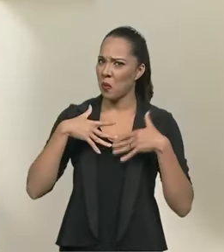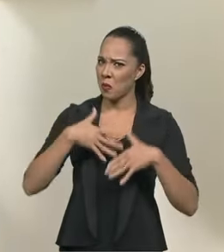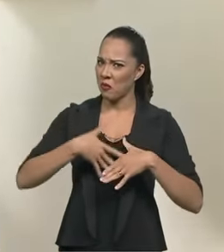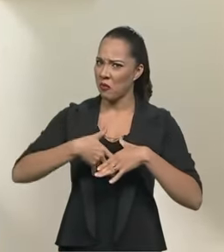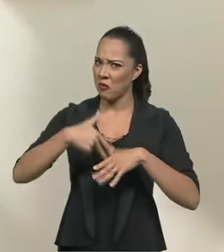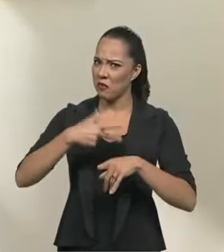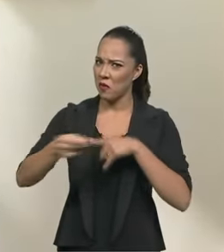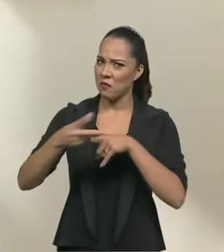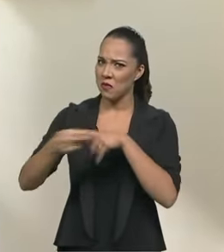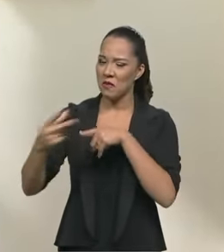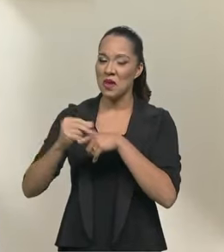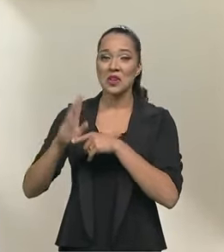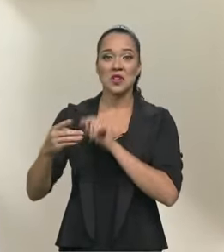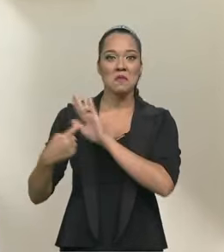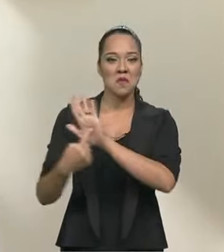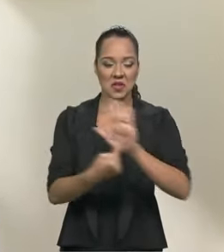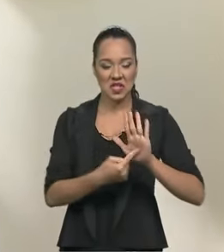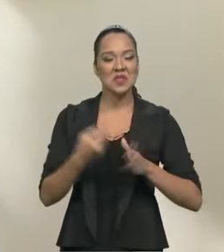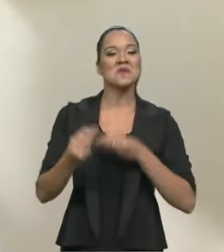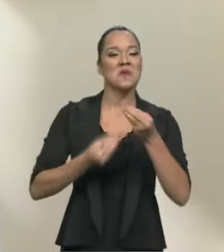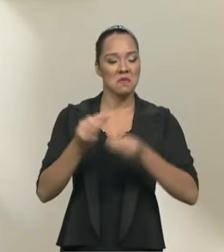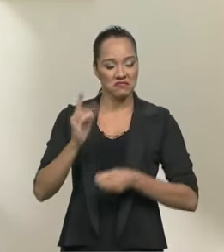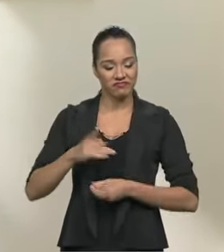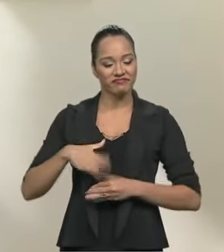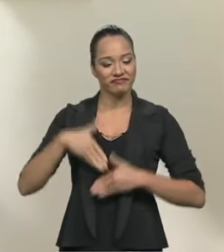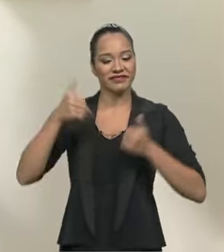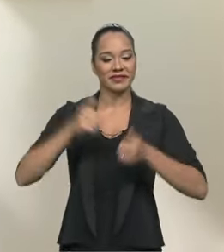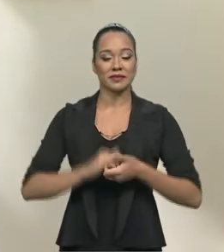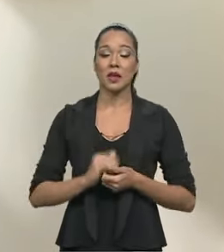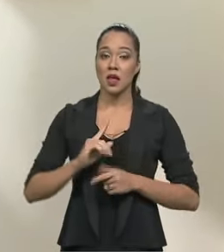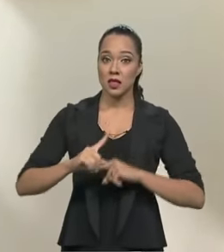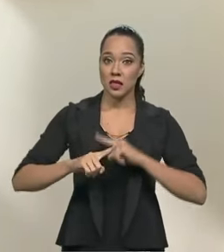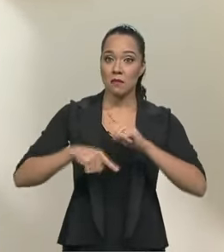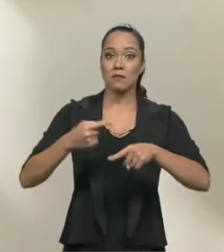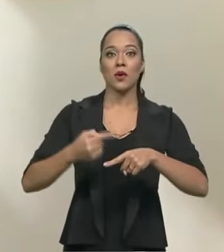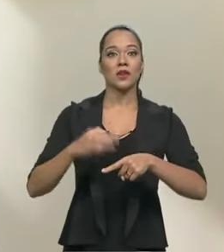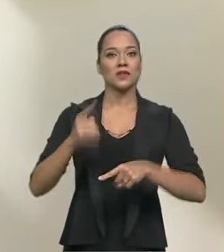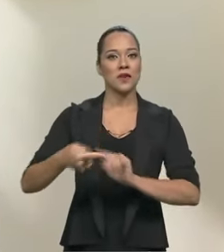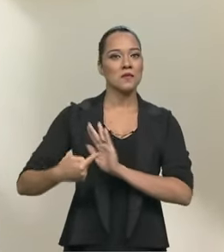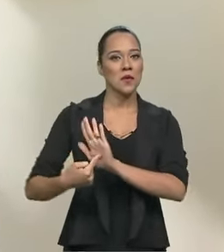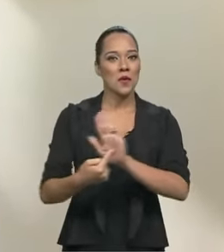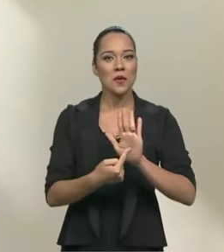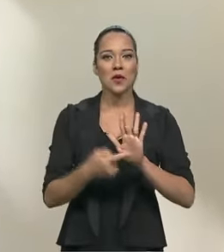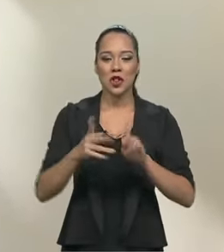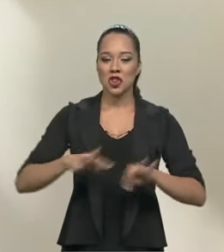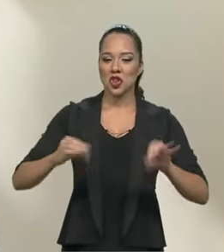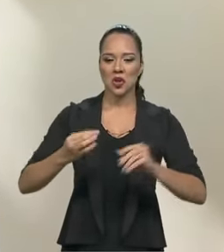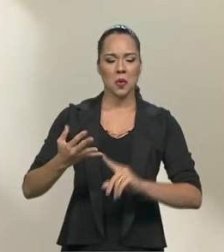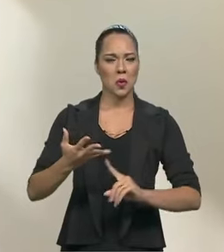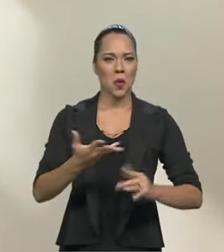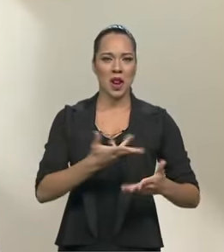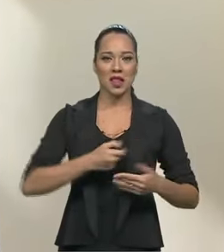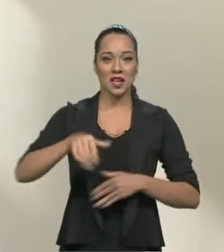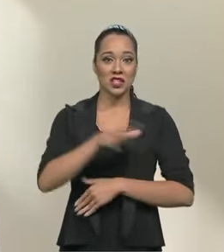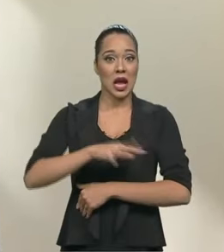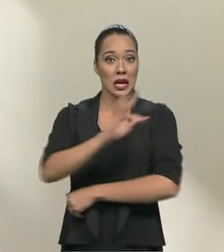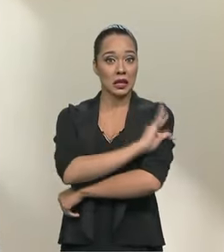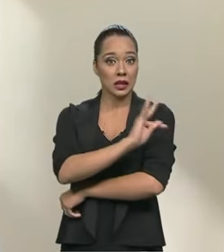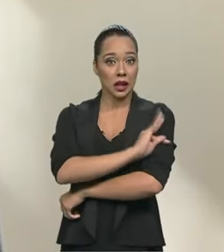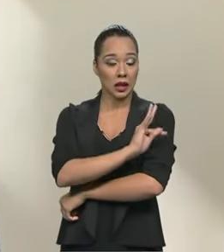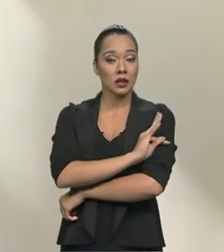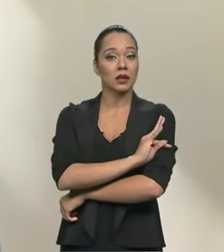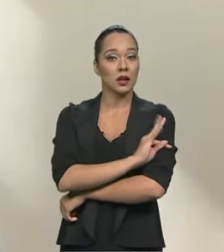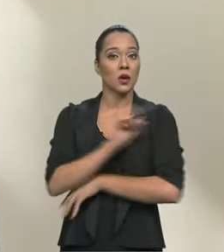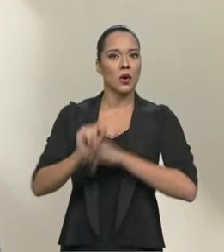mostrou para que veio, entendeu? E aí logo na sequência foi aparecendo toda a tua qualidade técnica em termos de